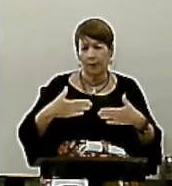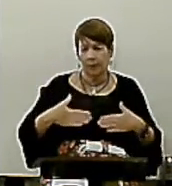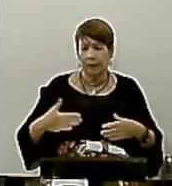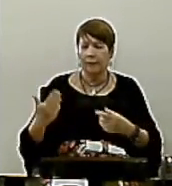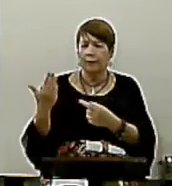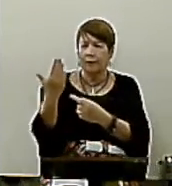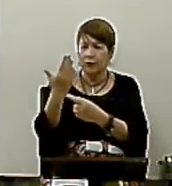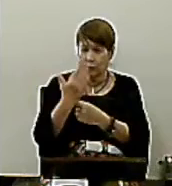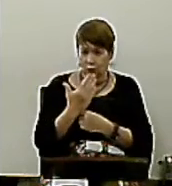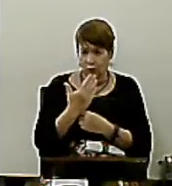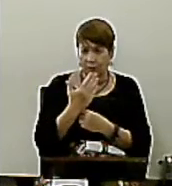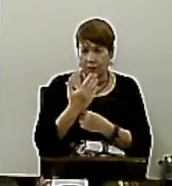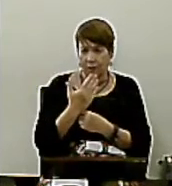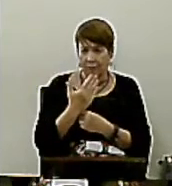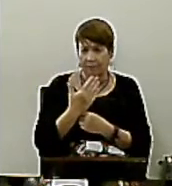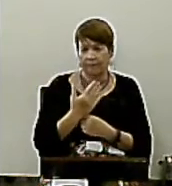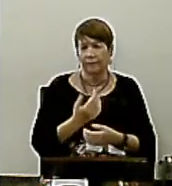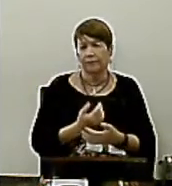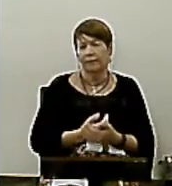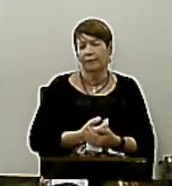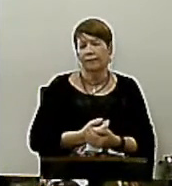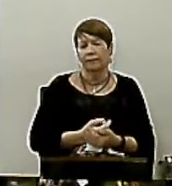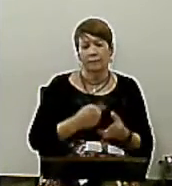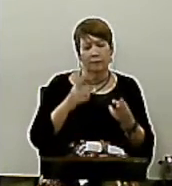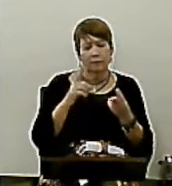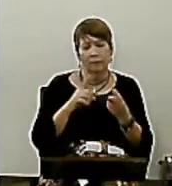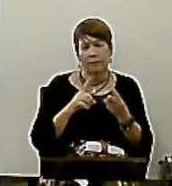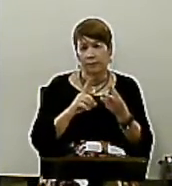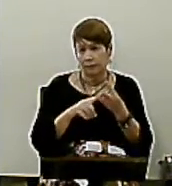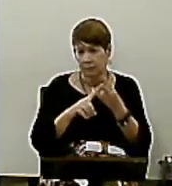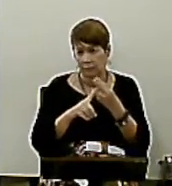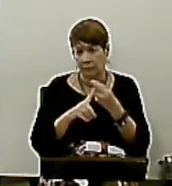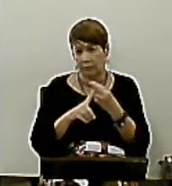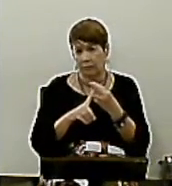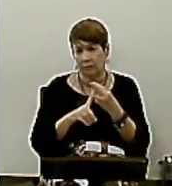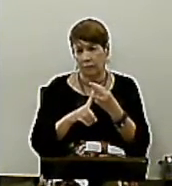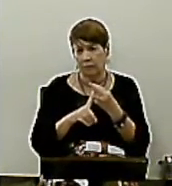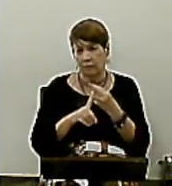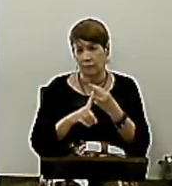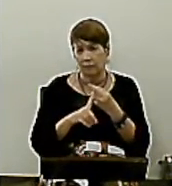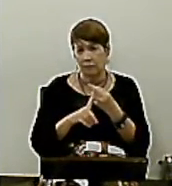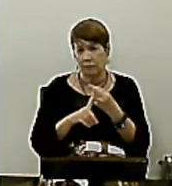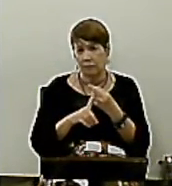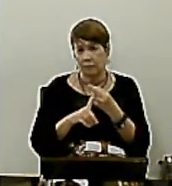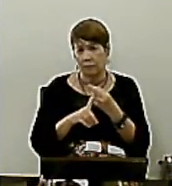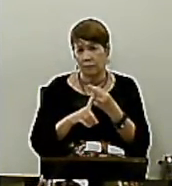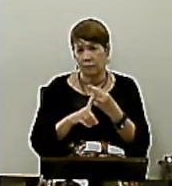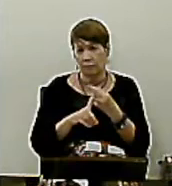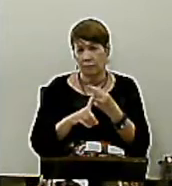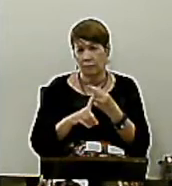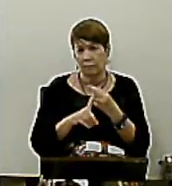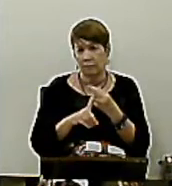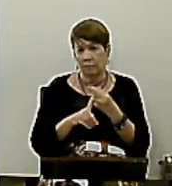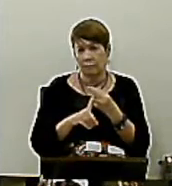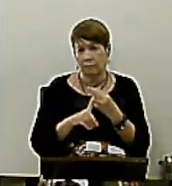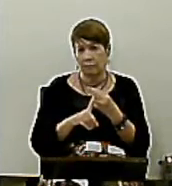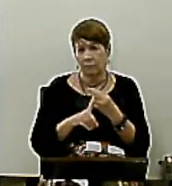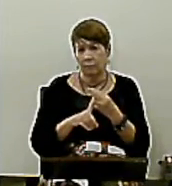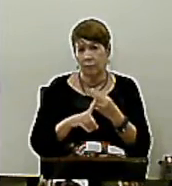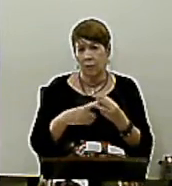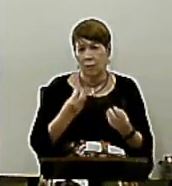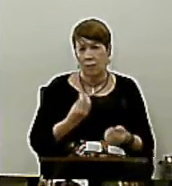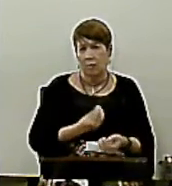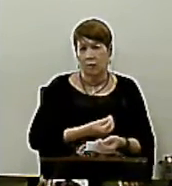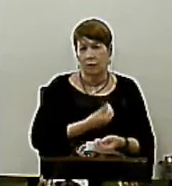Isso não Atrapalha E terceiro É imperativo Para os cristãos Viverem a sua